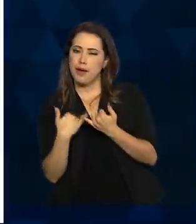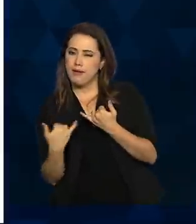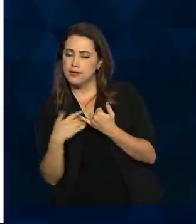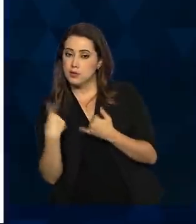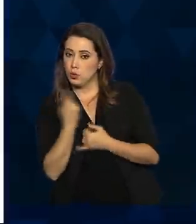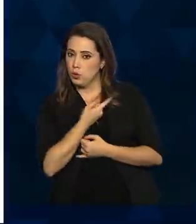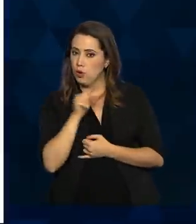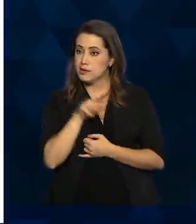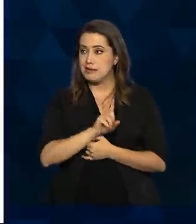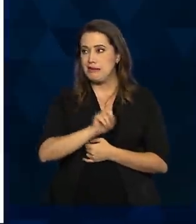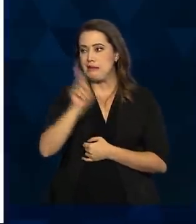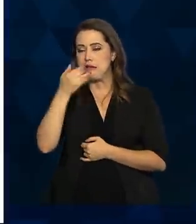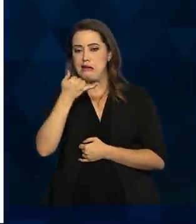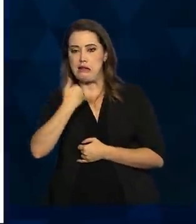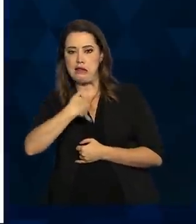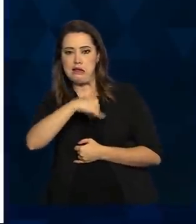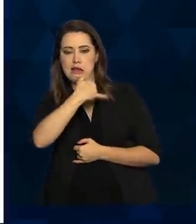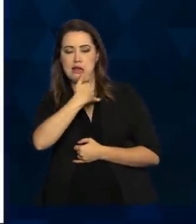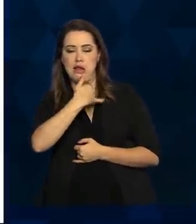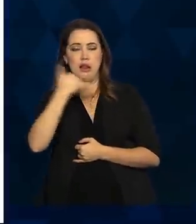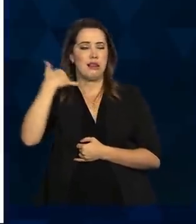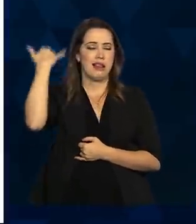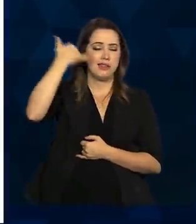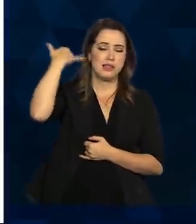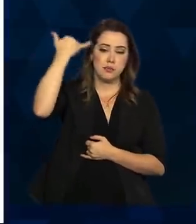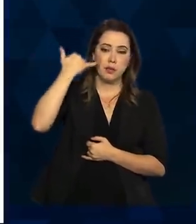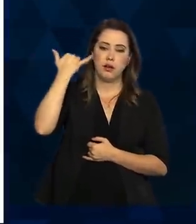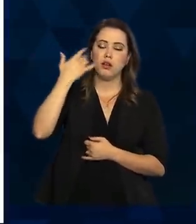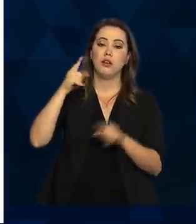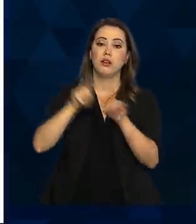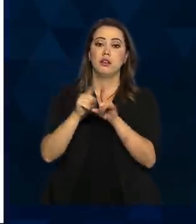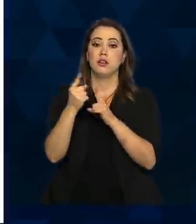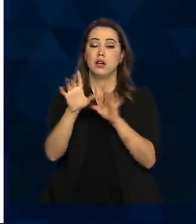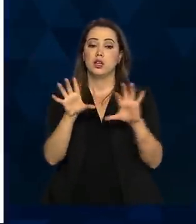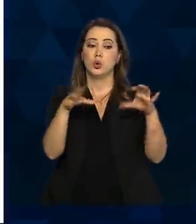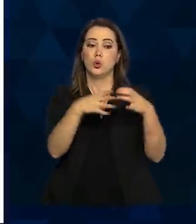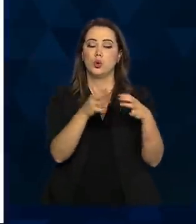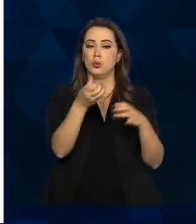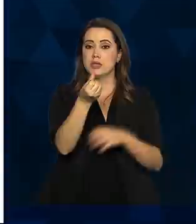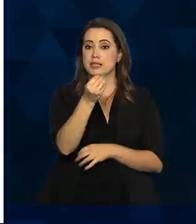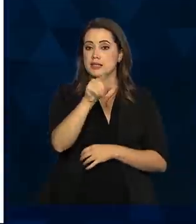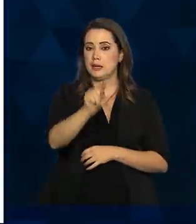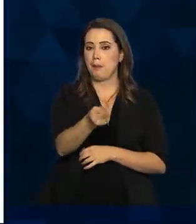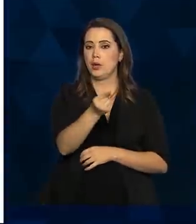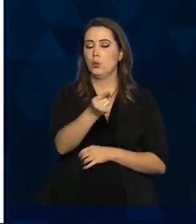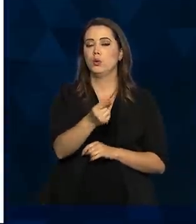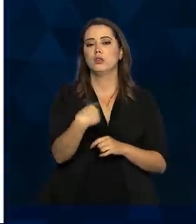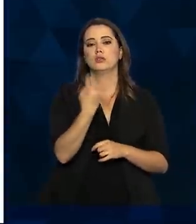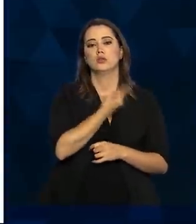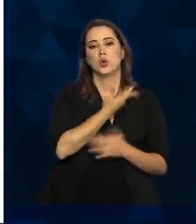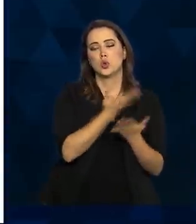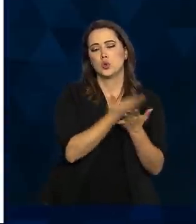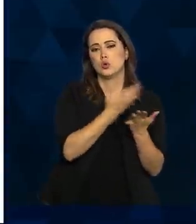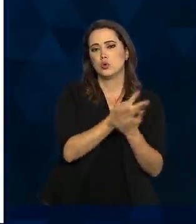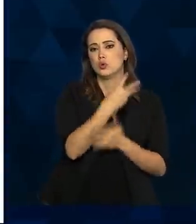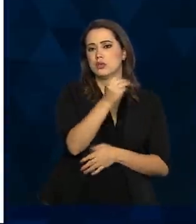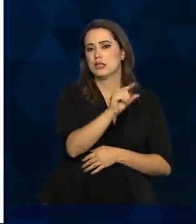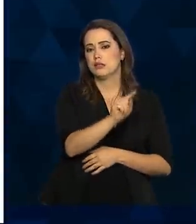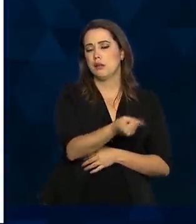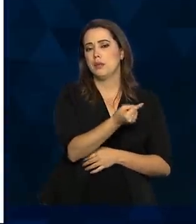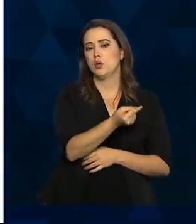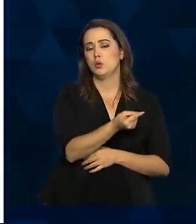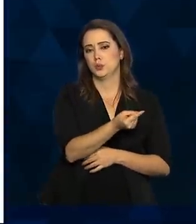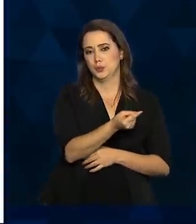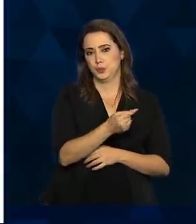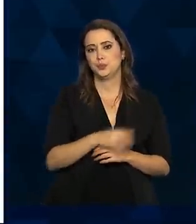Espanha, que em cada fase tem mais pessoas do que nós. São 60 mil, enquanto no nosso estudo são 30 mil pessoas